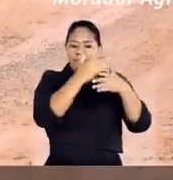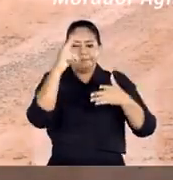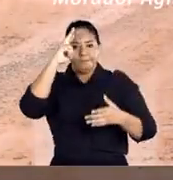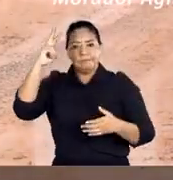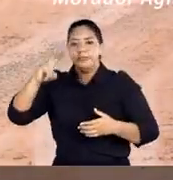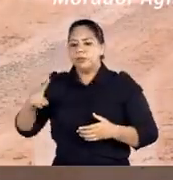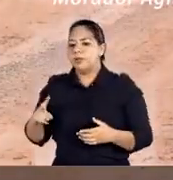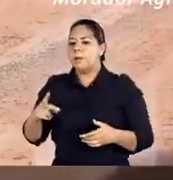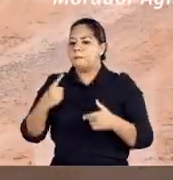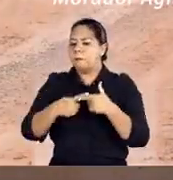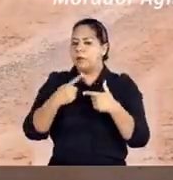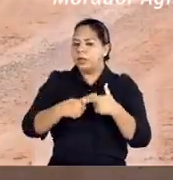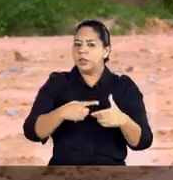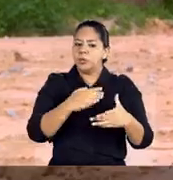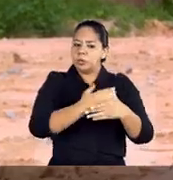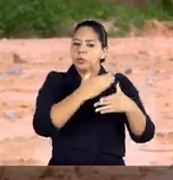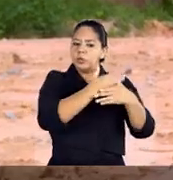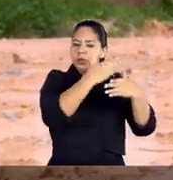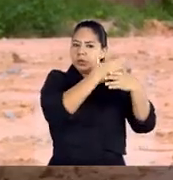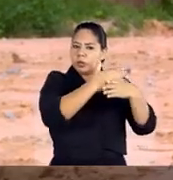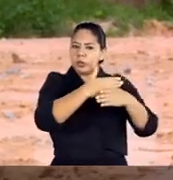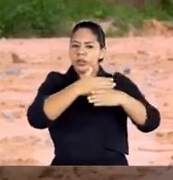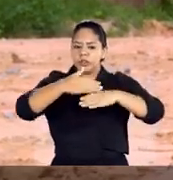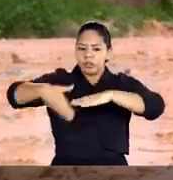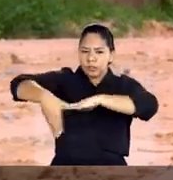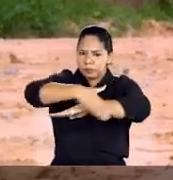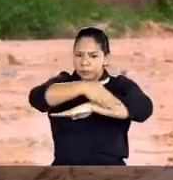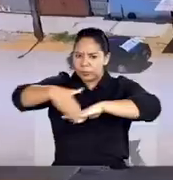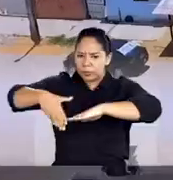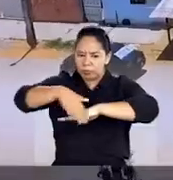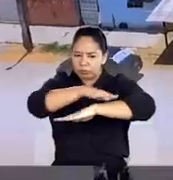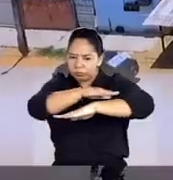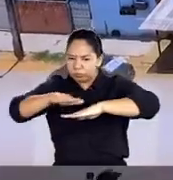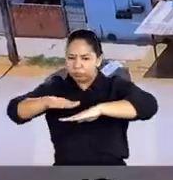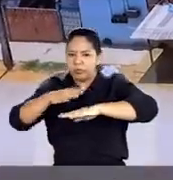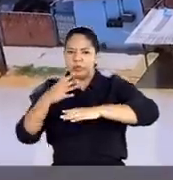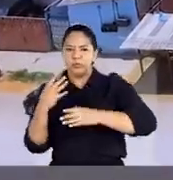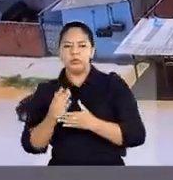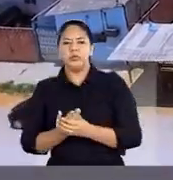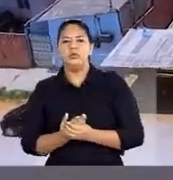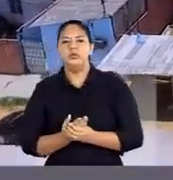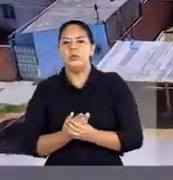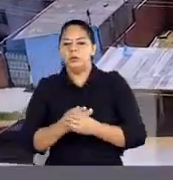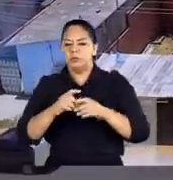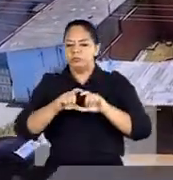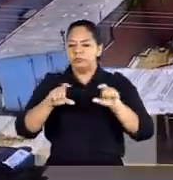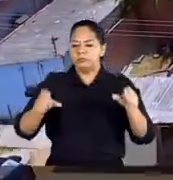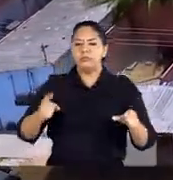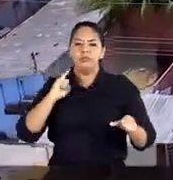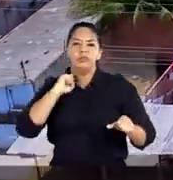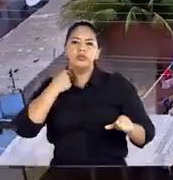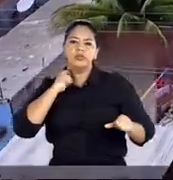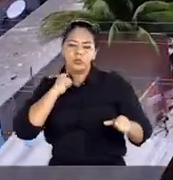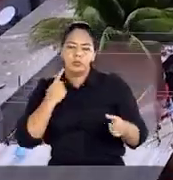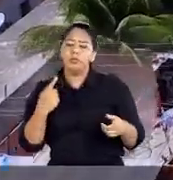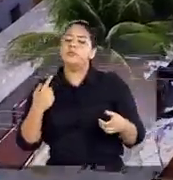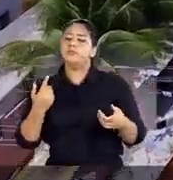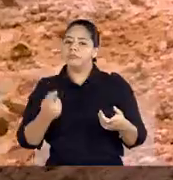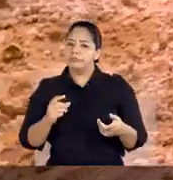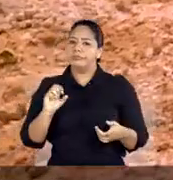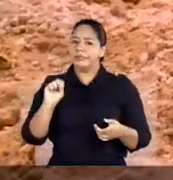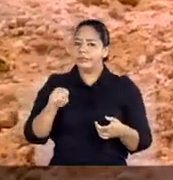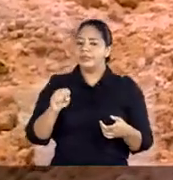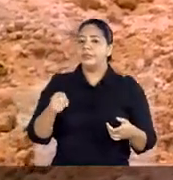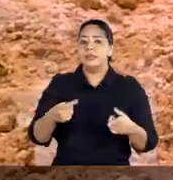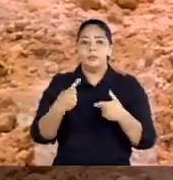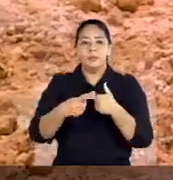história Porque aqui tá sendo feito solo de cimento Todo asfaltadinho aí com rede de esgoto Principalmente isso, feito com rede de esgoto